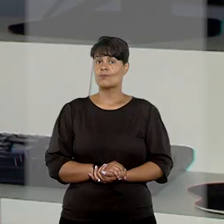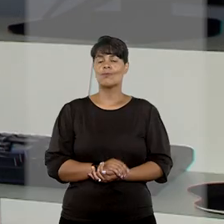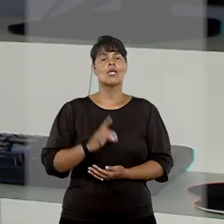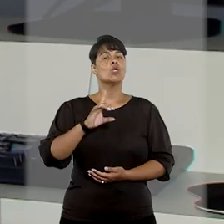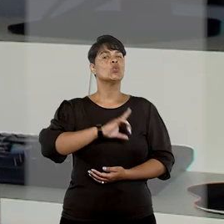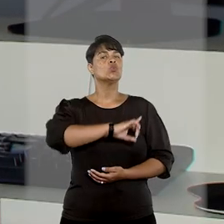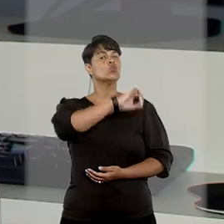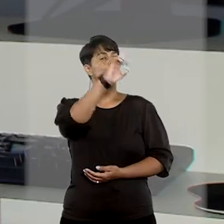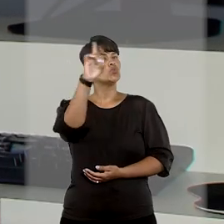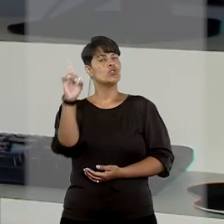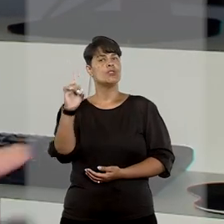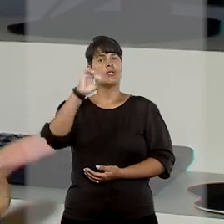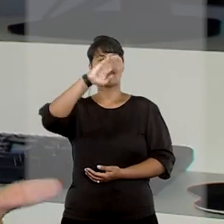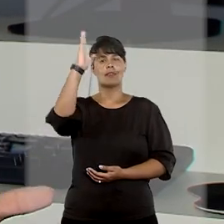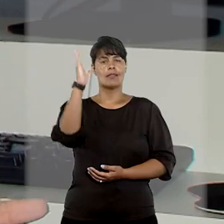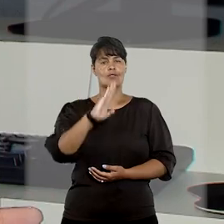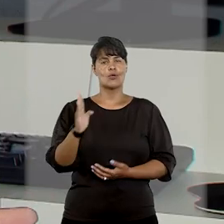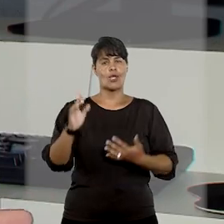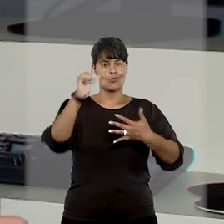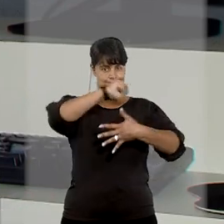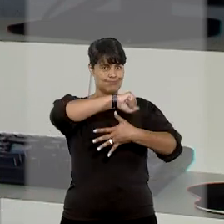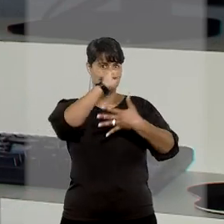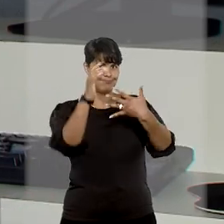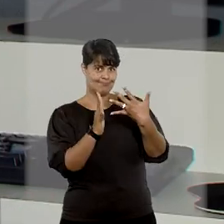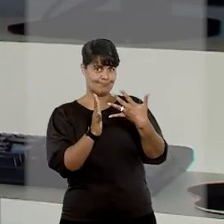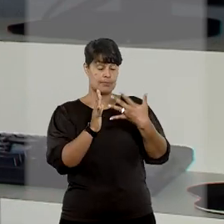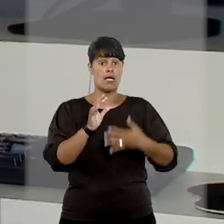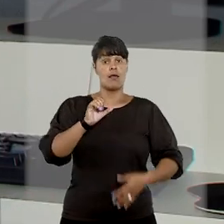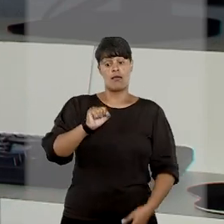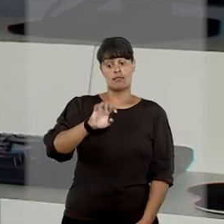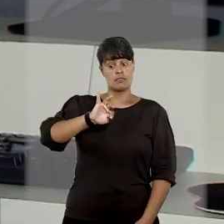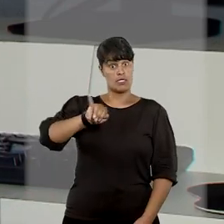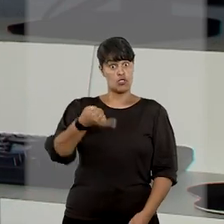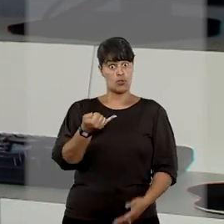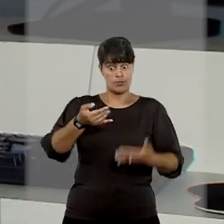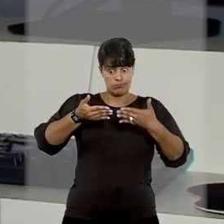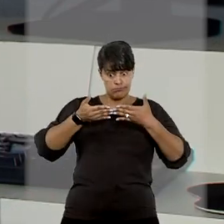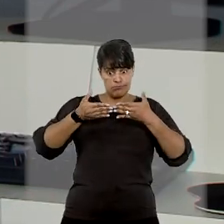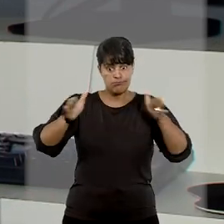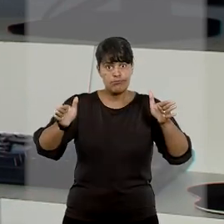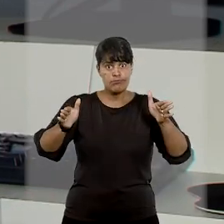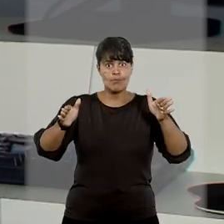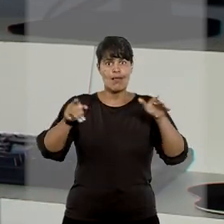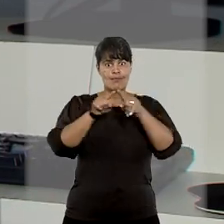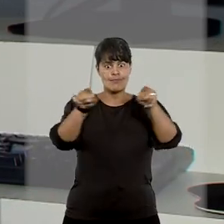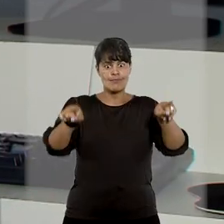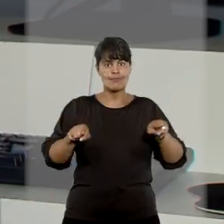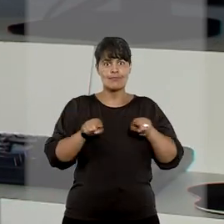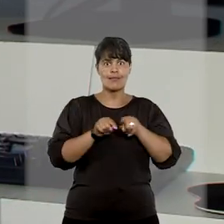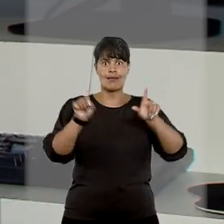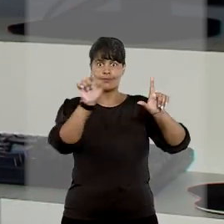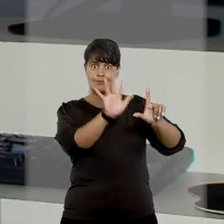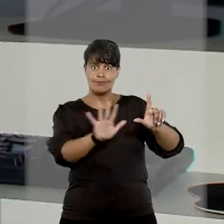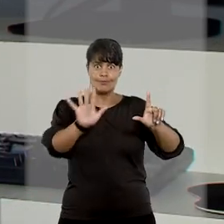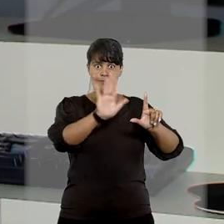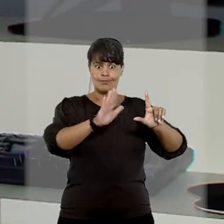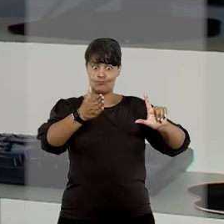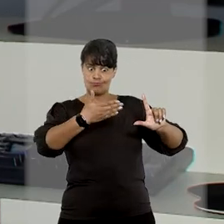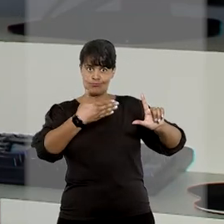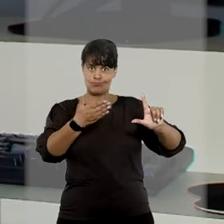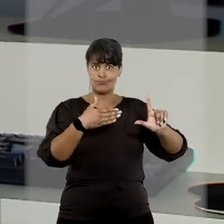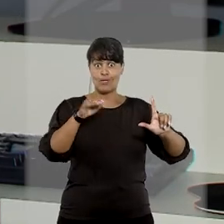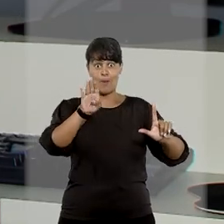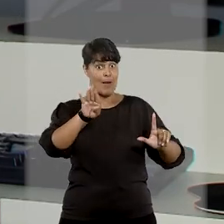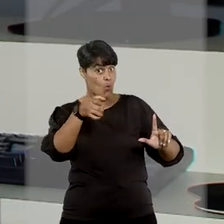No Dia Nacional da Língua Brasileira de Sinais, o Superior Tribunal de Justiça inaugura a sala acessível do Balcão